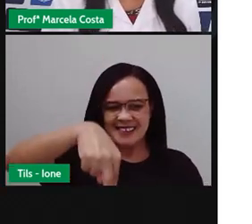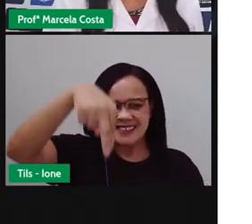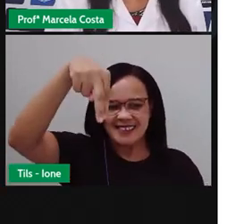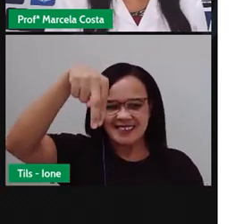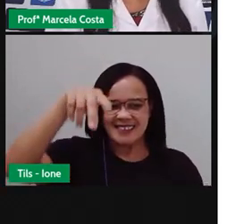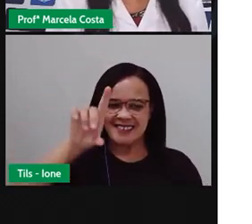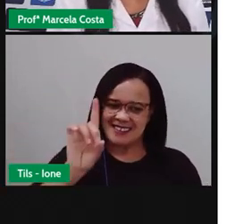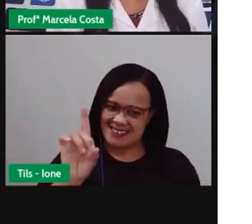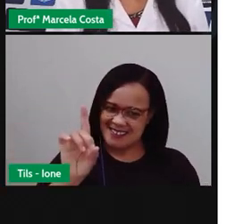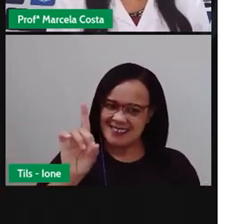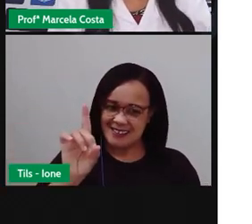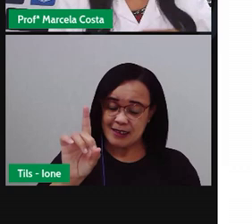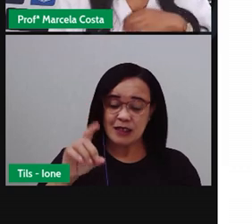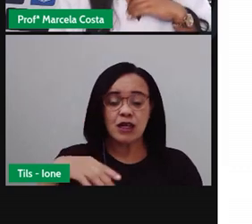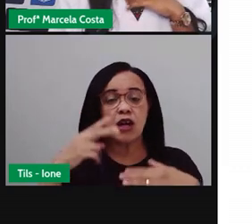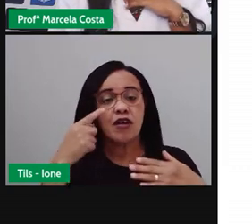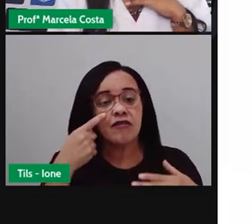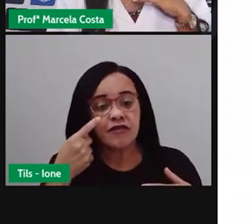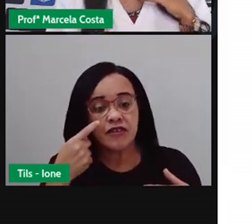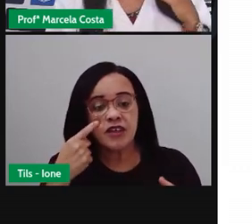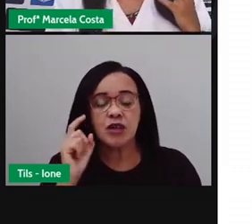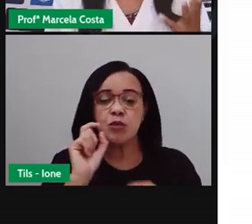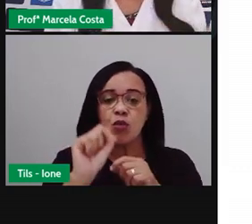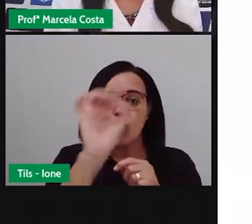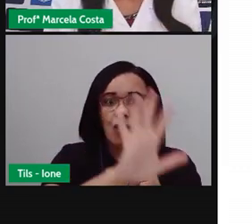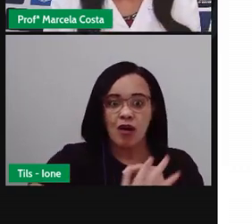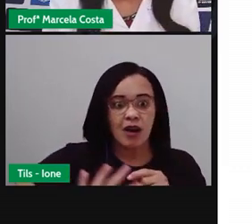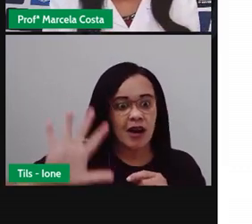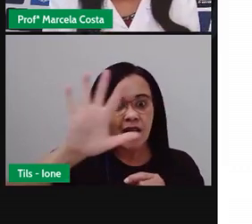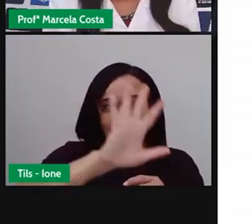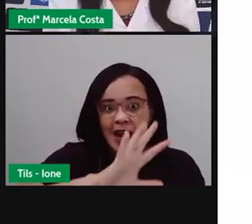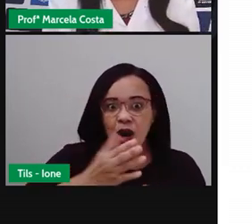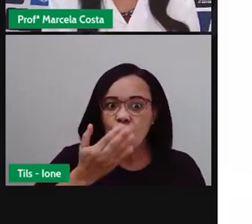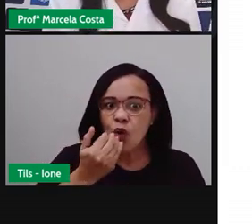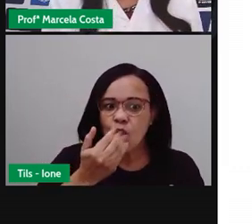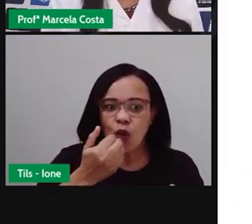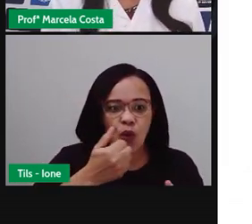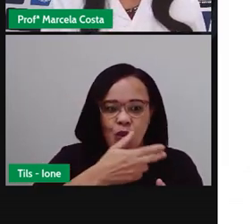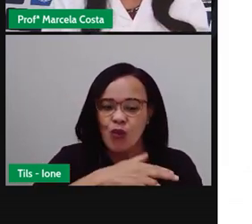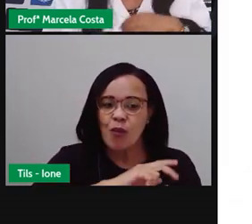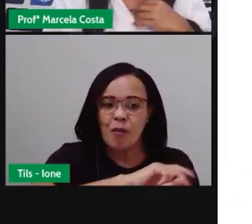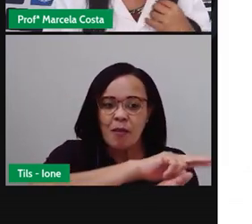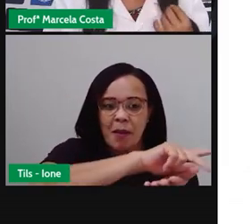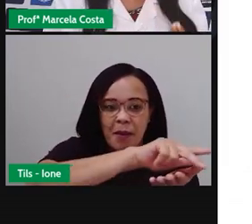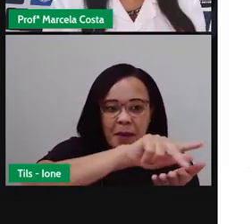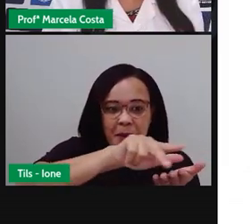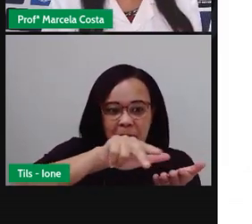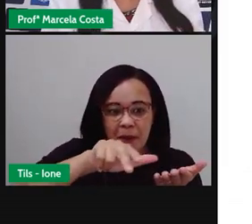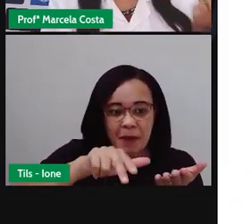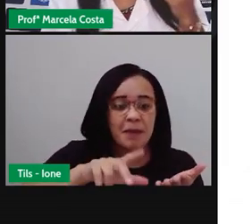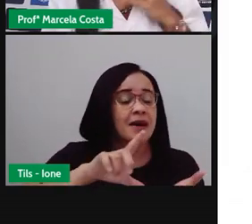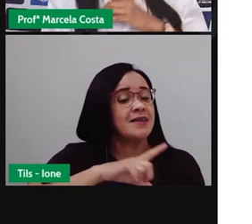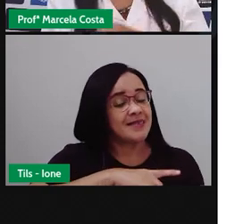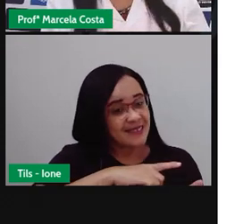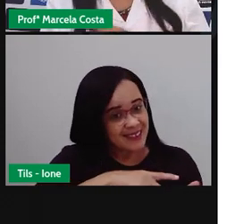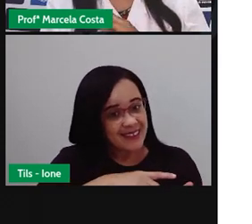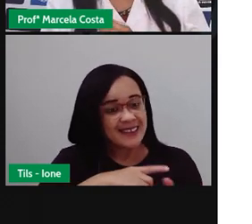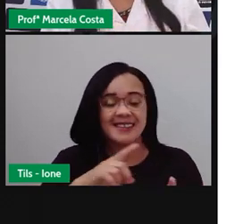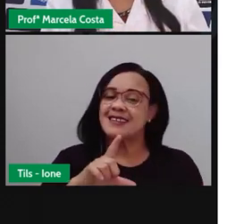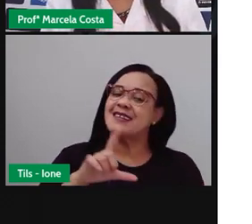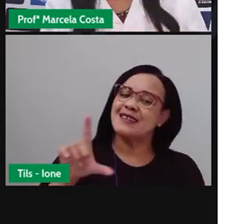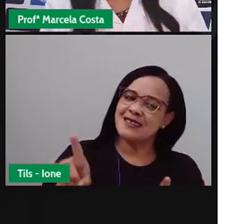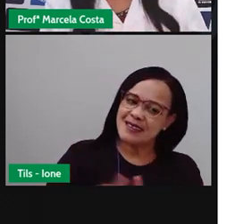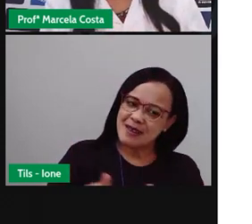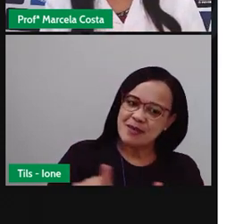Vimos que essa região tem uma culinária muito diversificada e, principalmente, durante